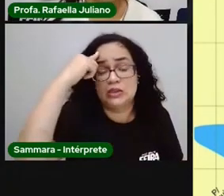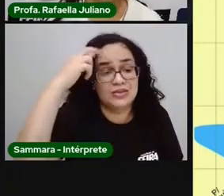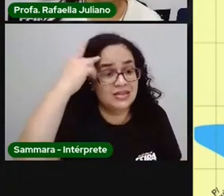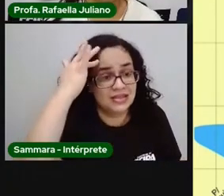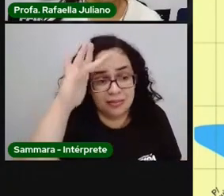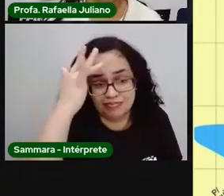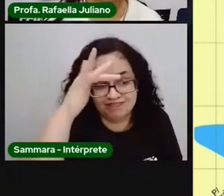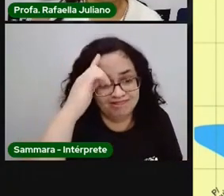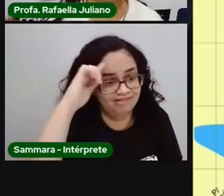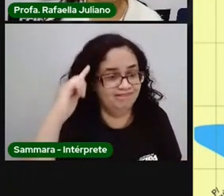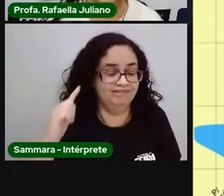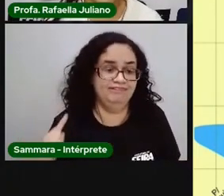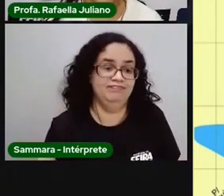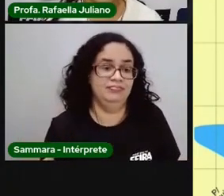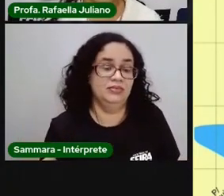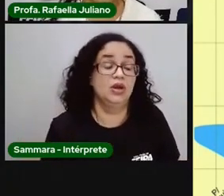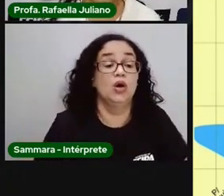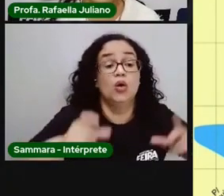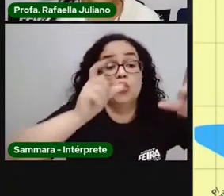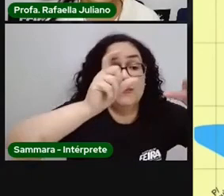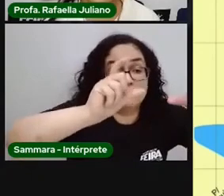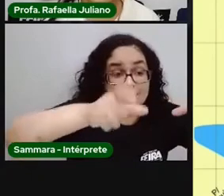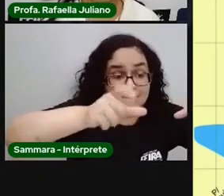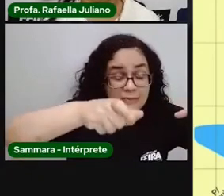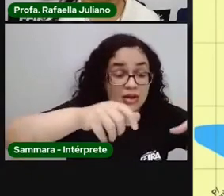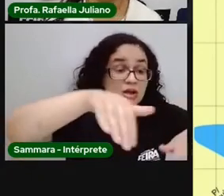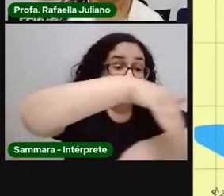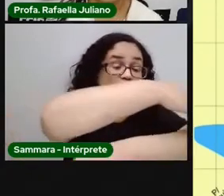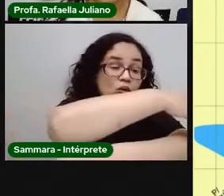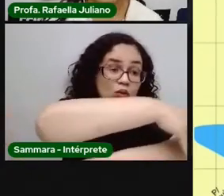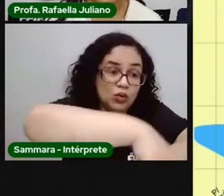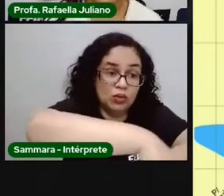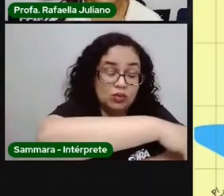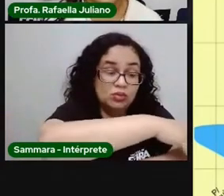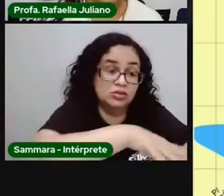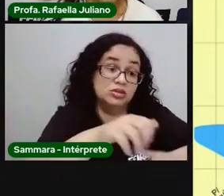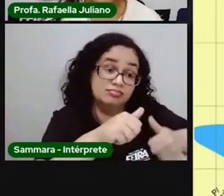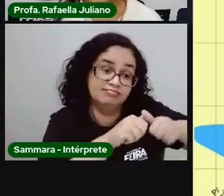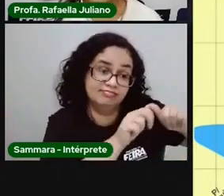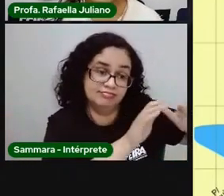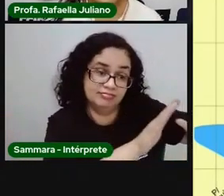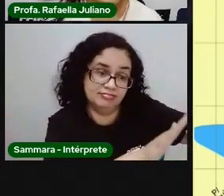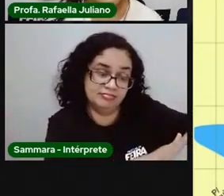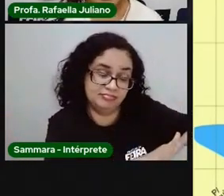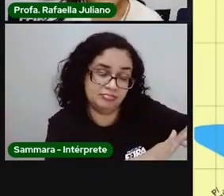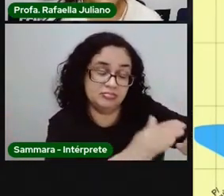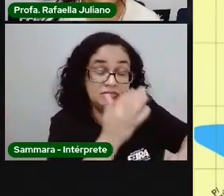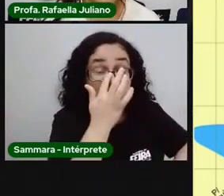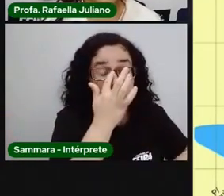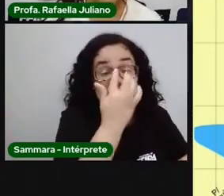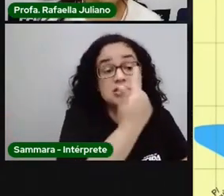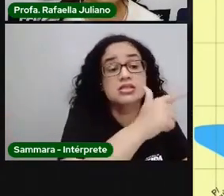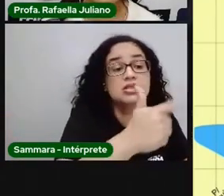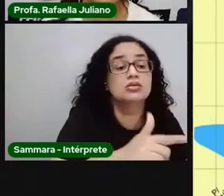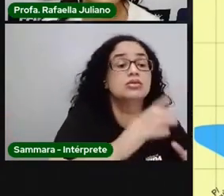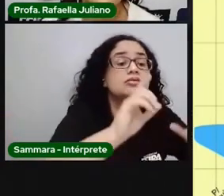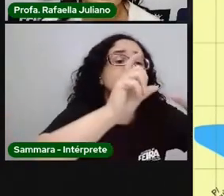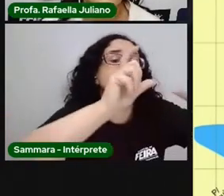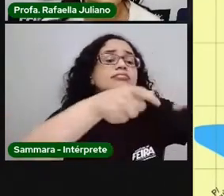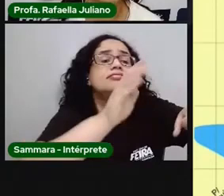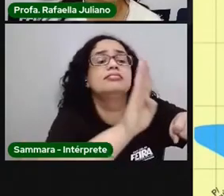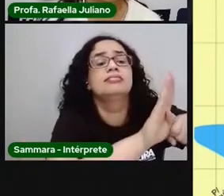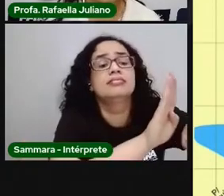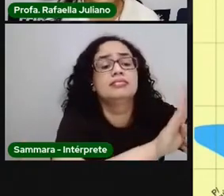o bairro e a rua onde ela fica? Se não existisse bairro, como é que a gente ia